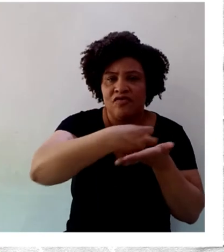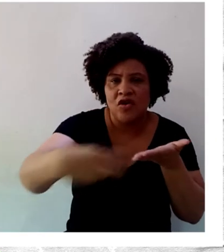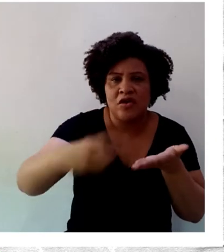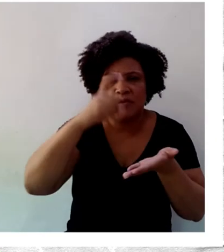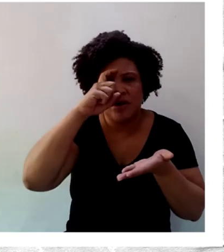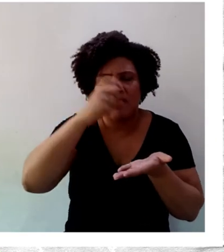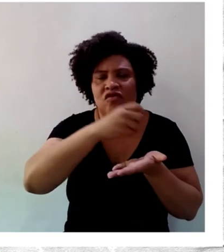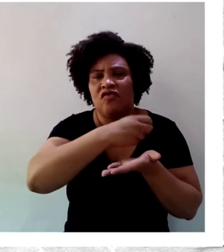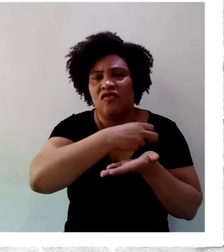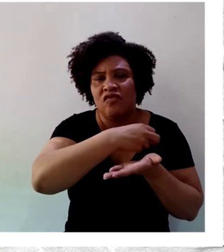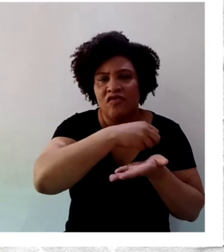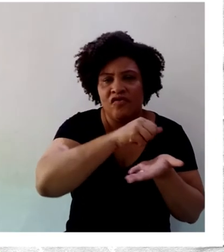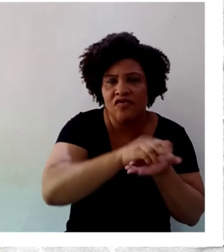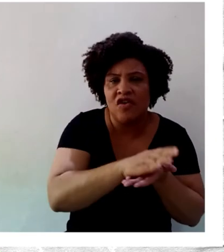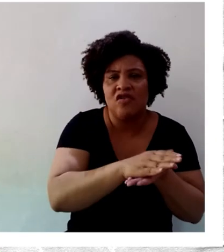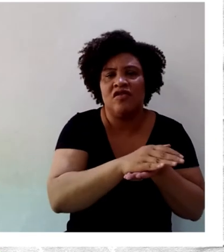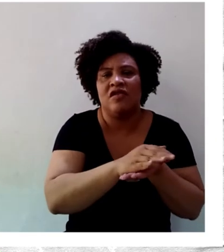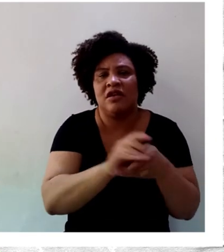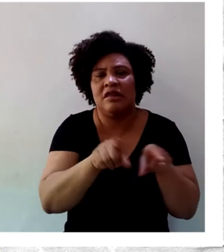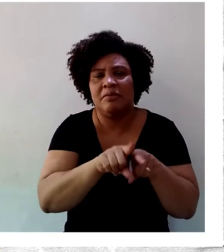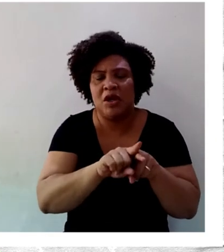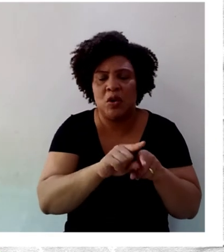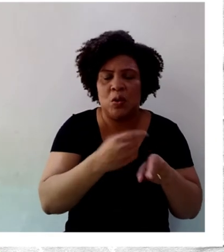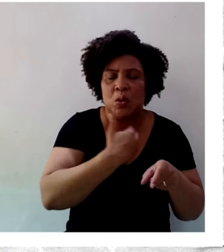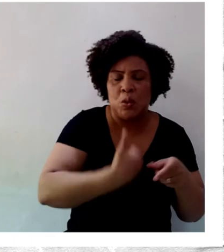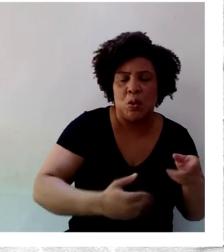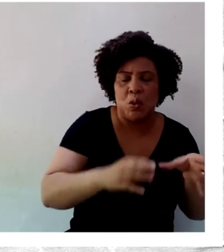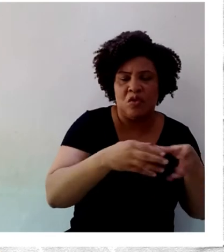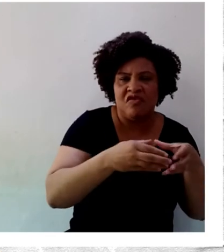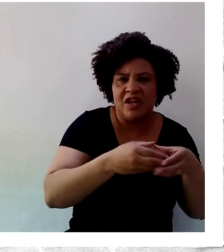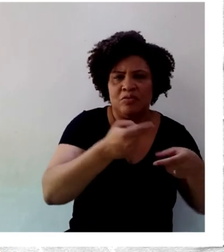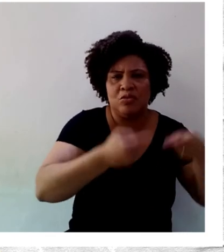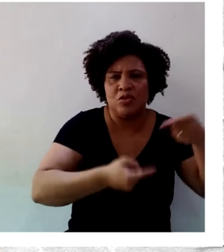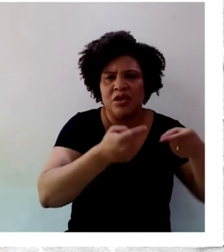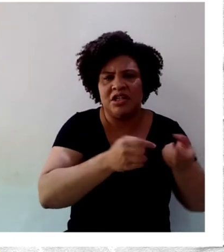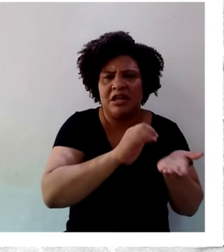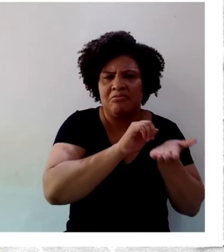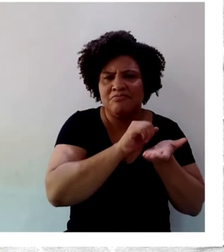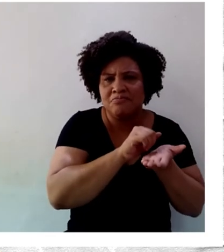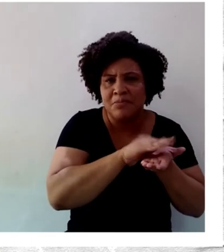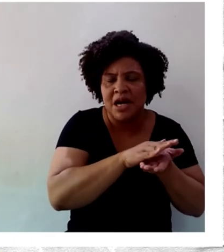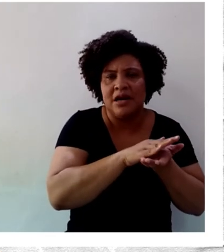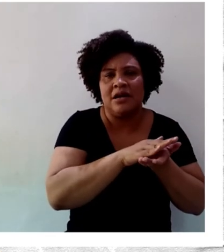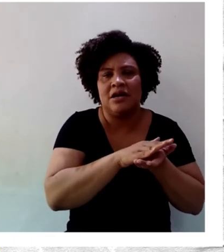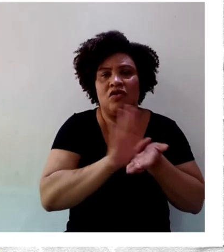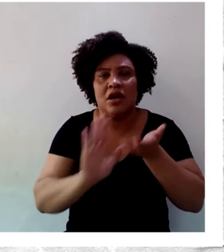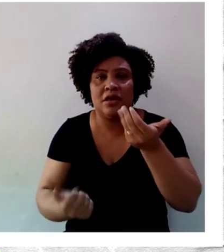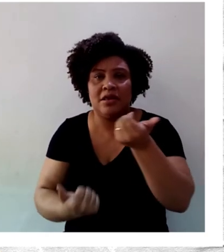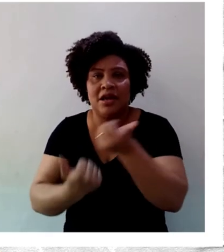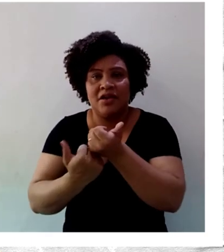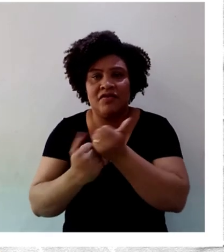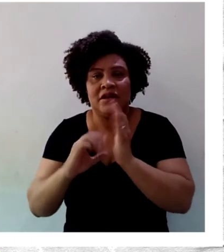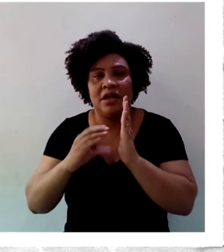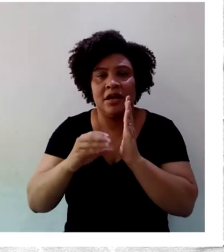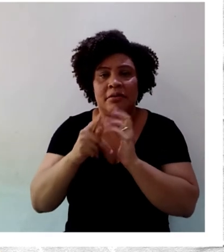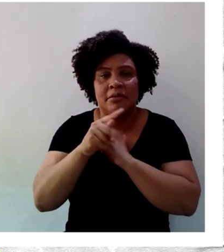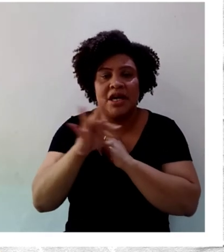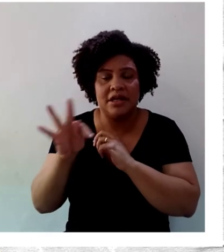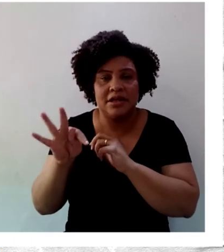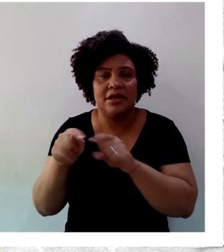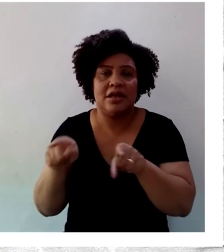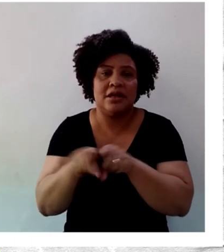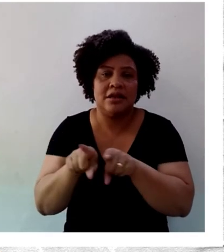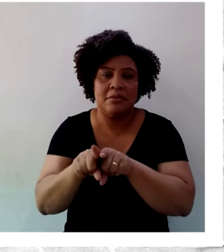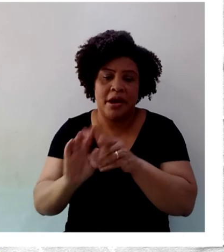Mourão, seu governo e suas políticas, defender o PT e recuperar o apoio